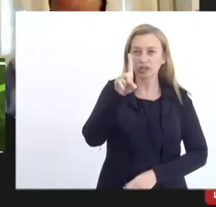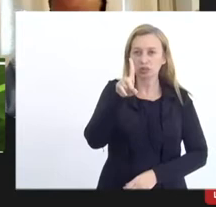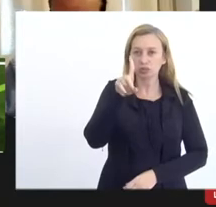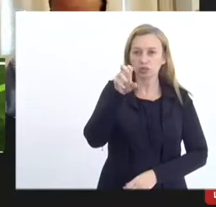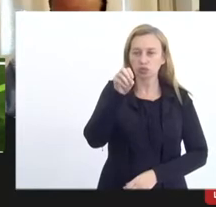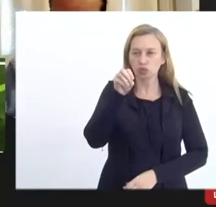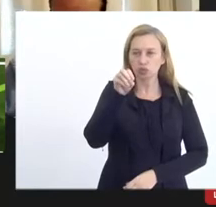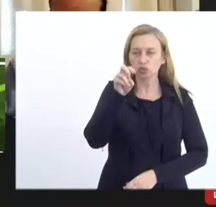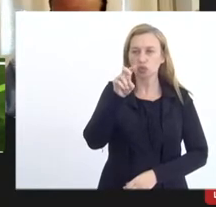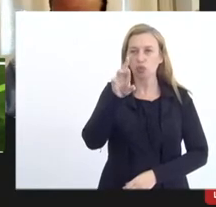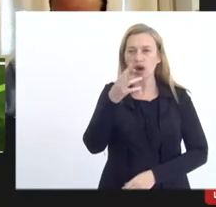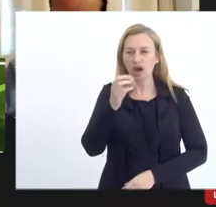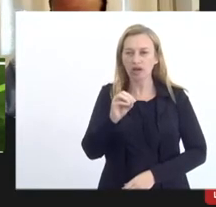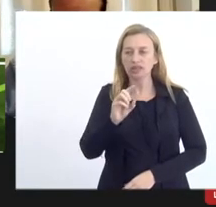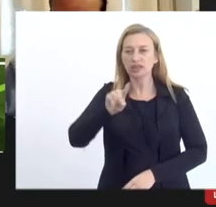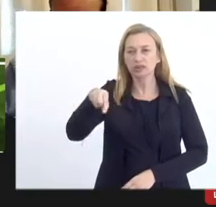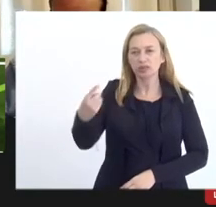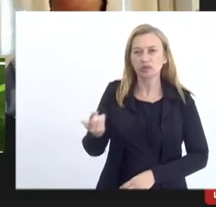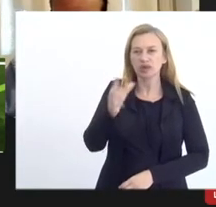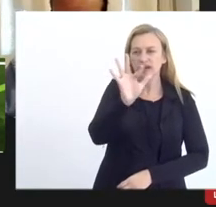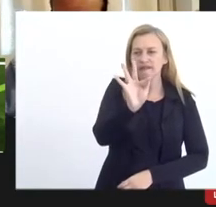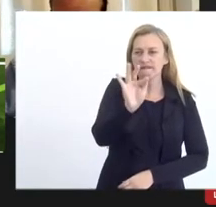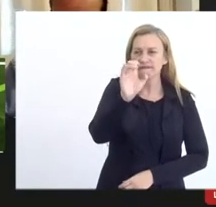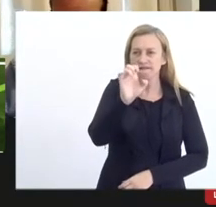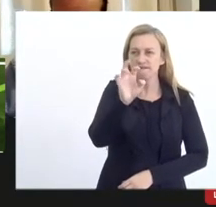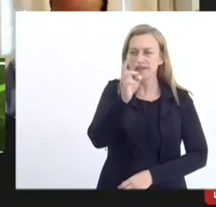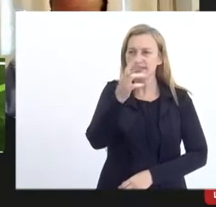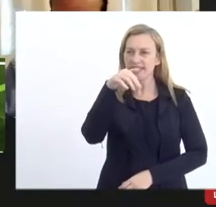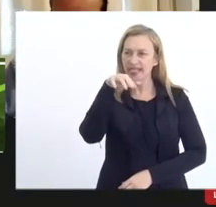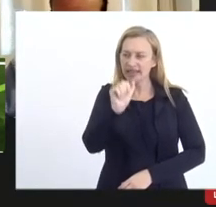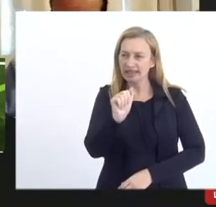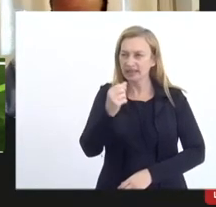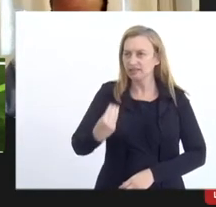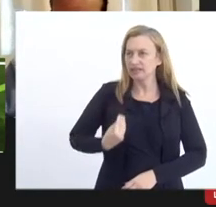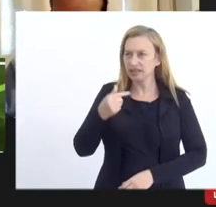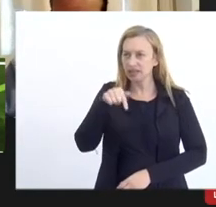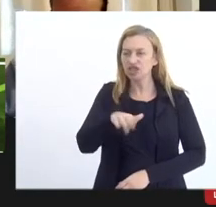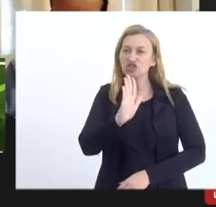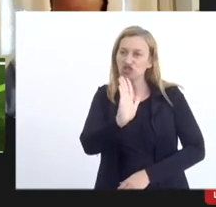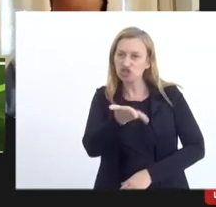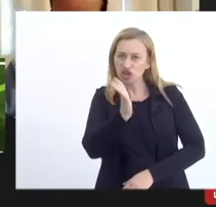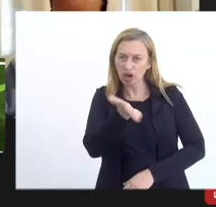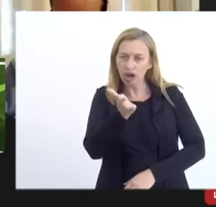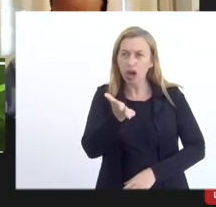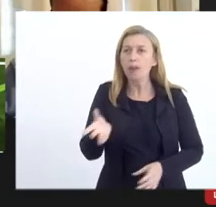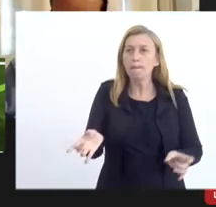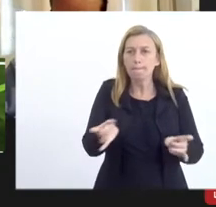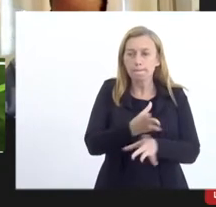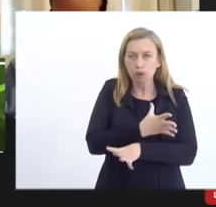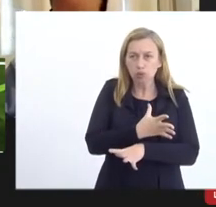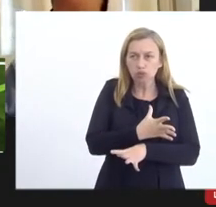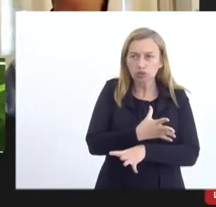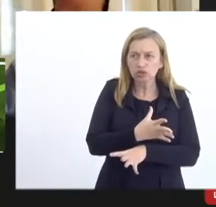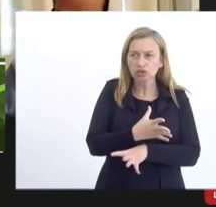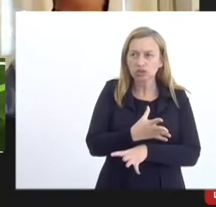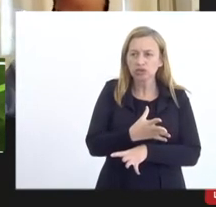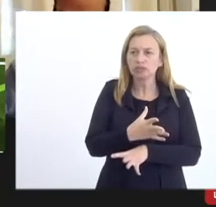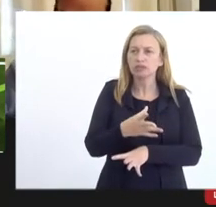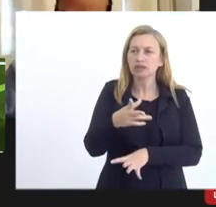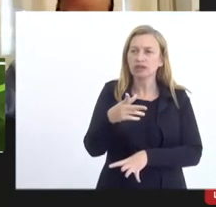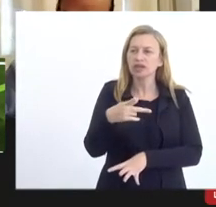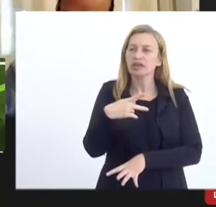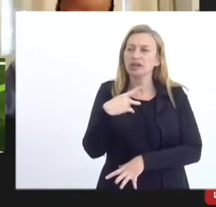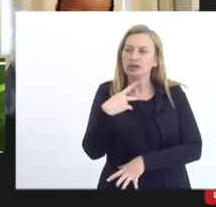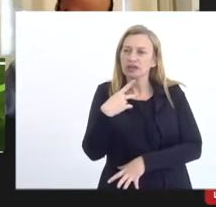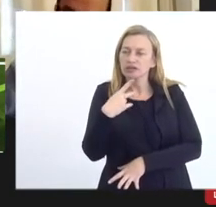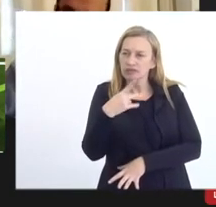e depois a Fernanda Borriello que eu estou vendo aqui está presente já pronta para fazer seus comentários